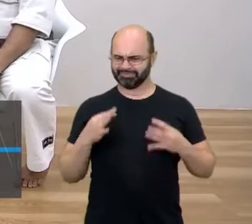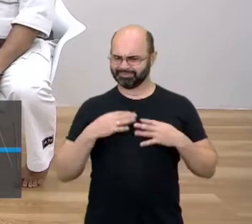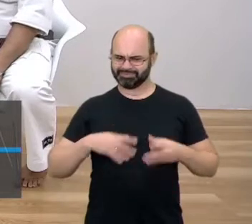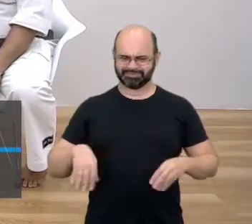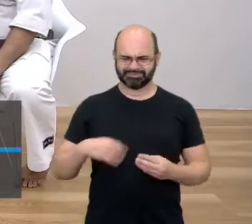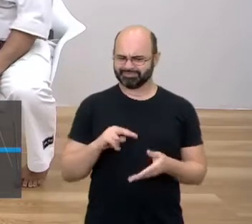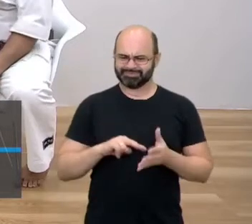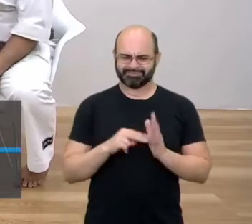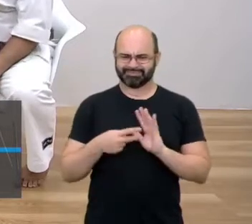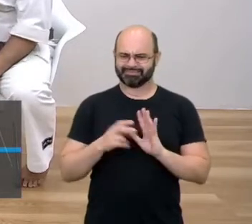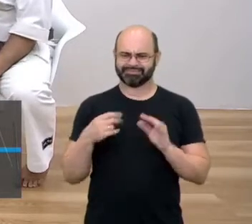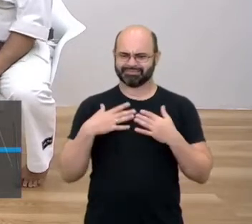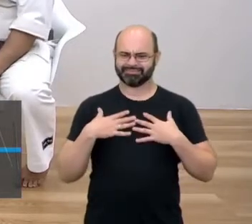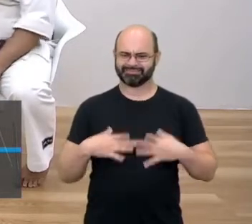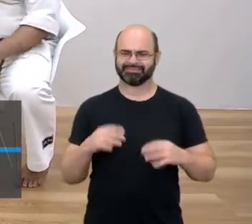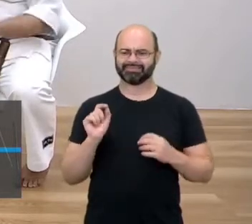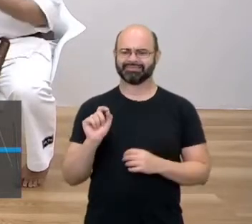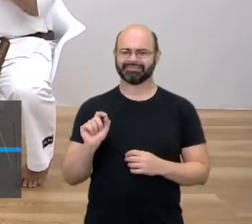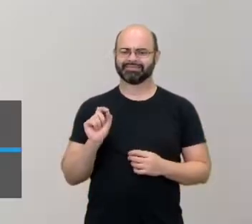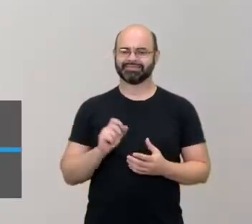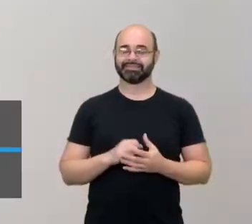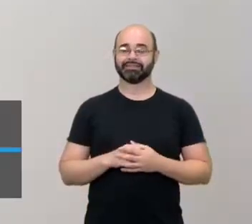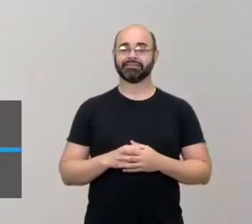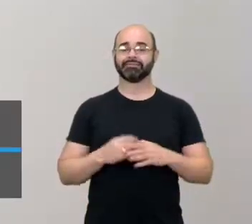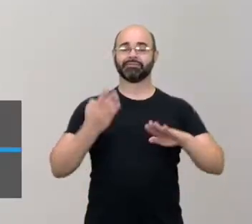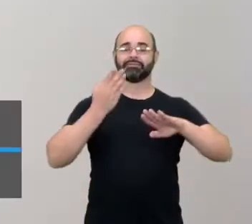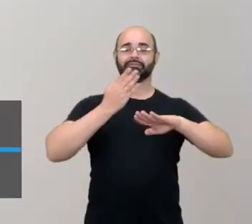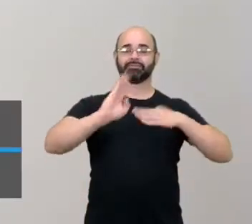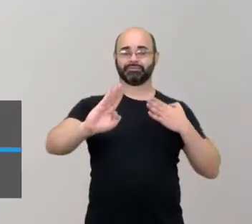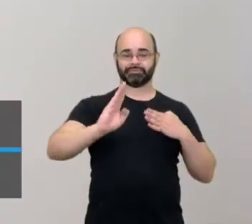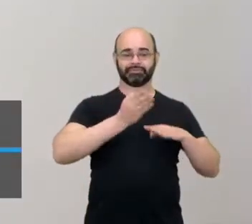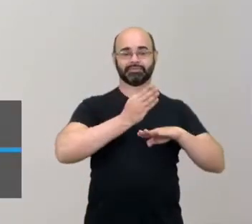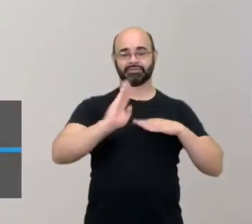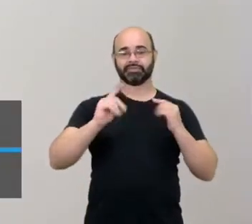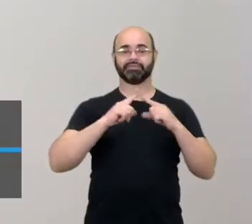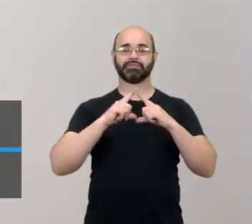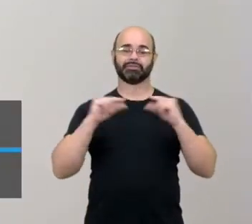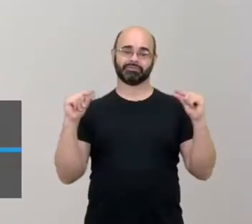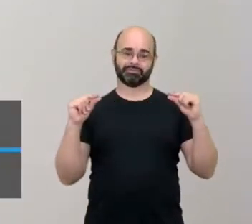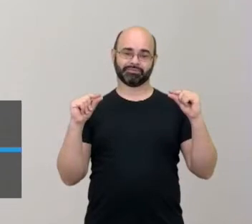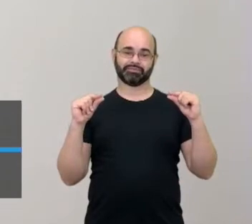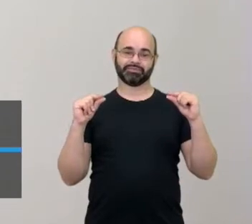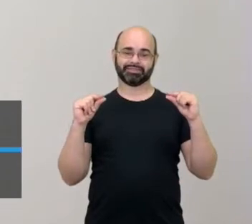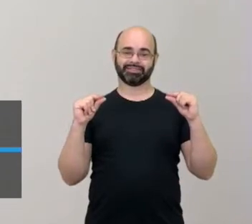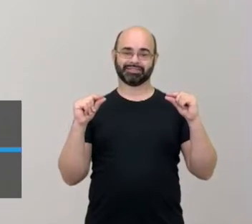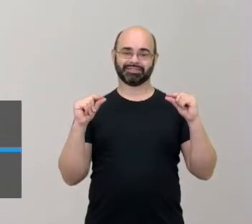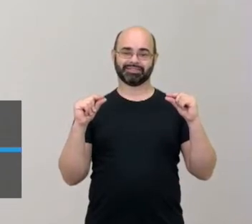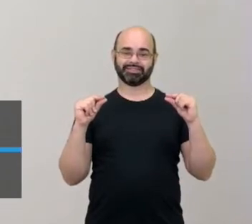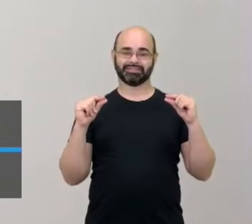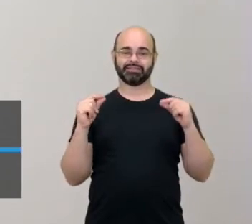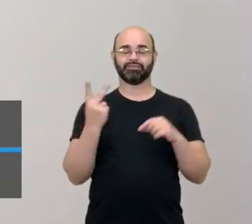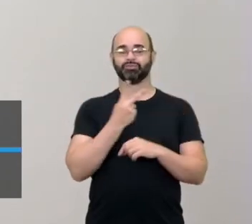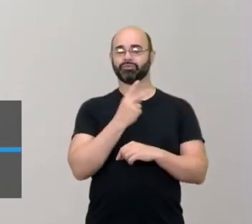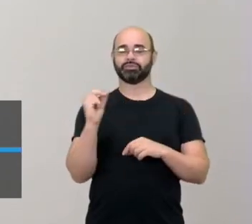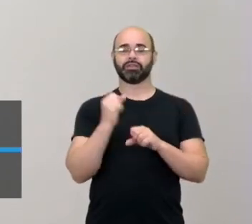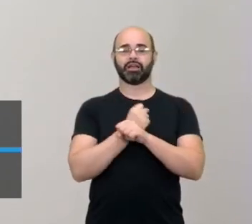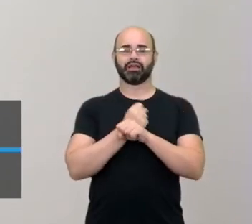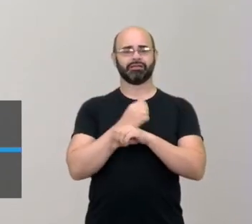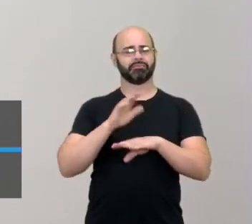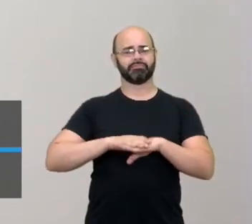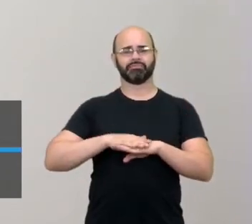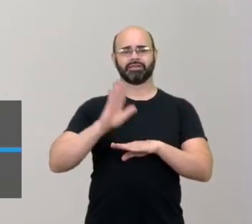esse bagulho. E qualquer coisa que você quer me falar, Karatê. Então, Karatê é uma arte marcial japonesa que tem mais de 200 anos.